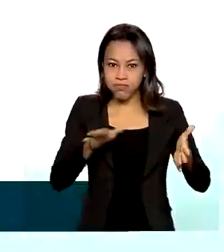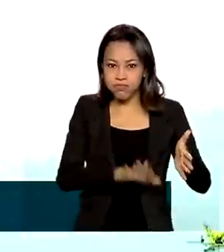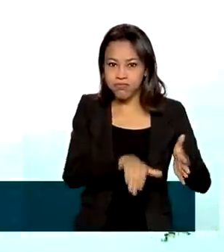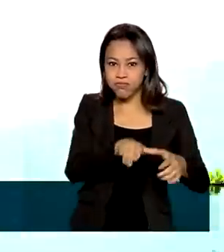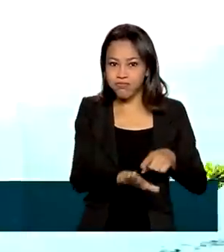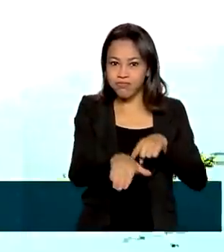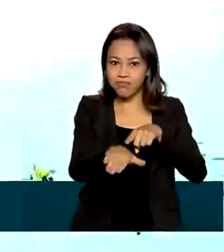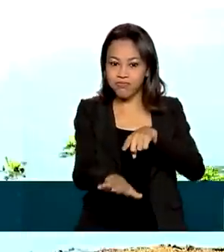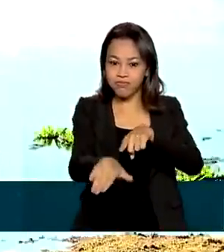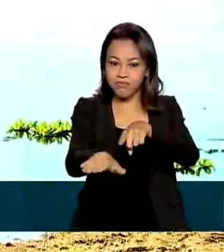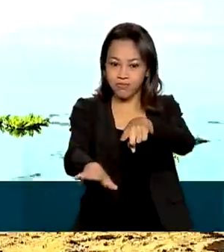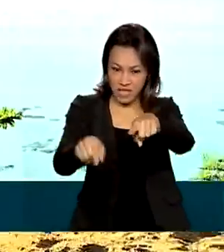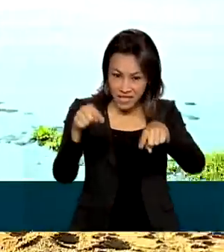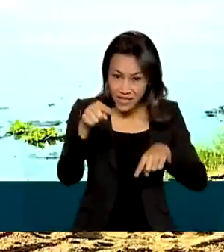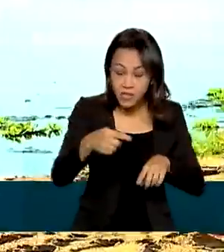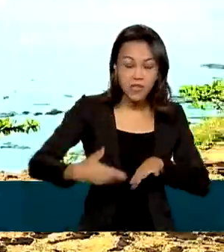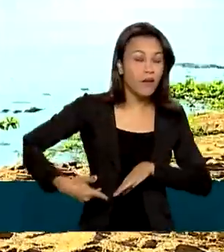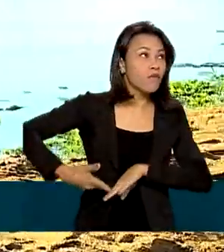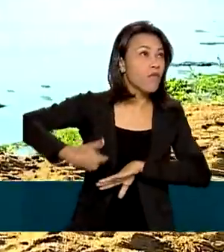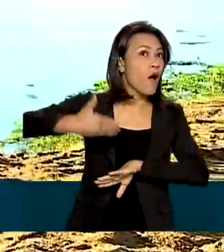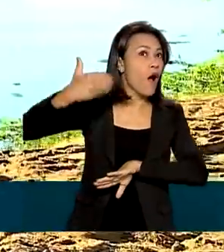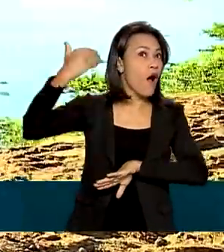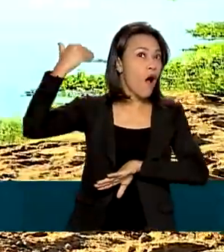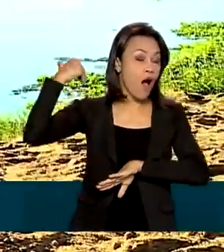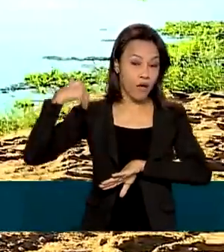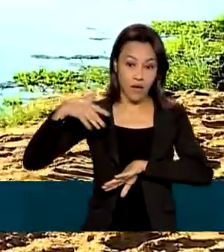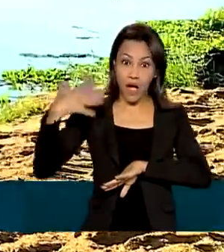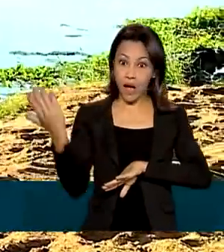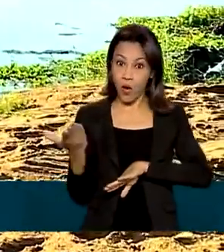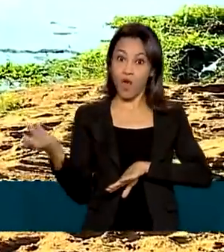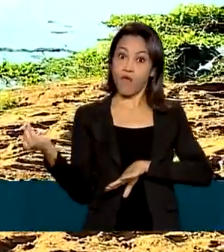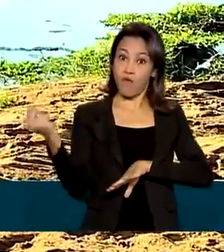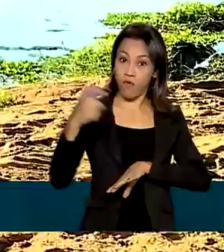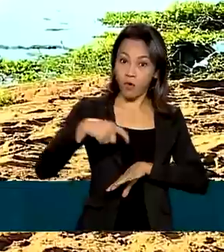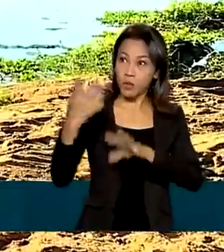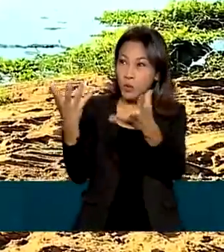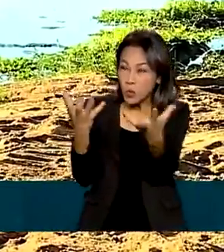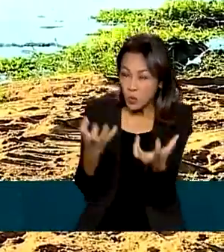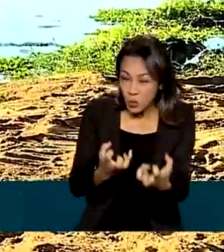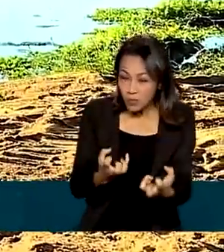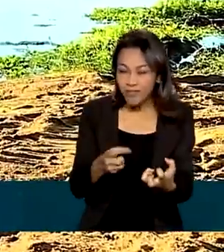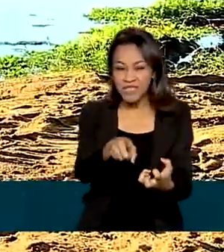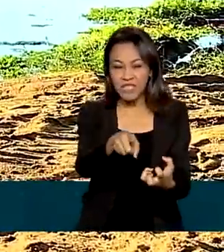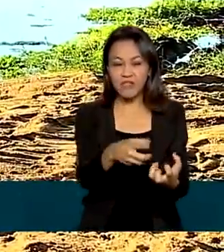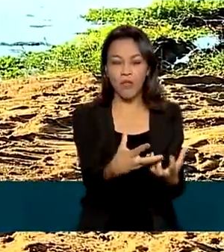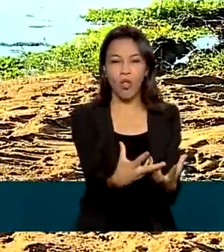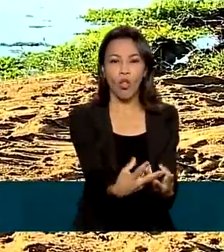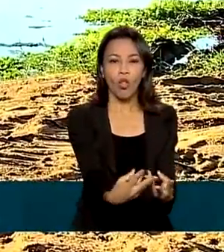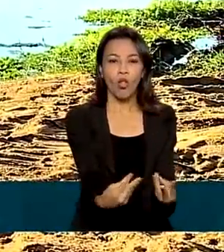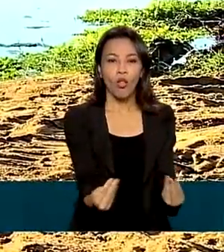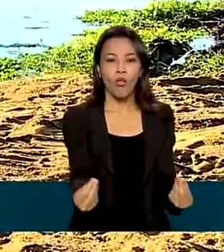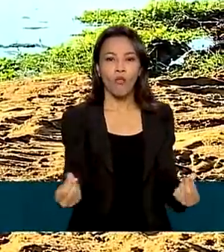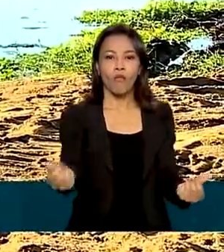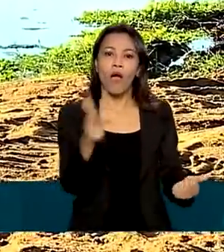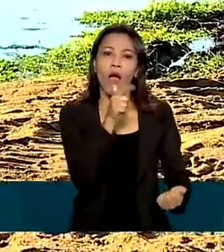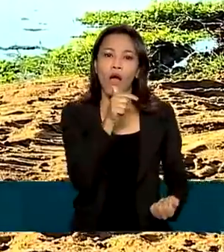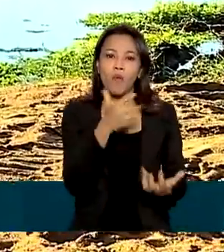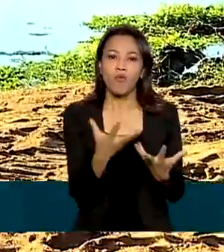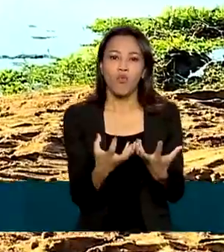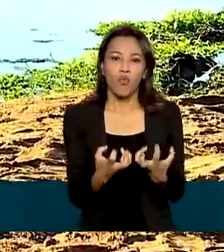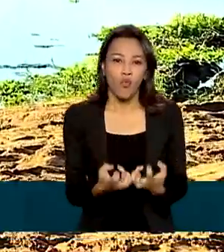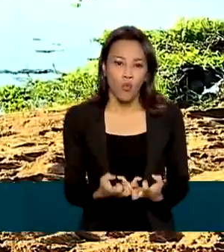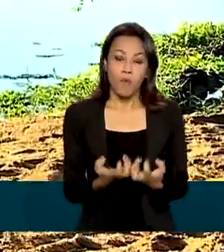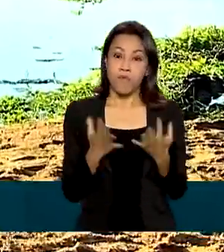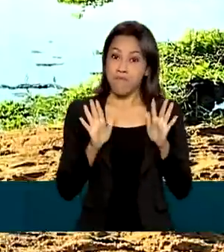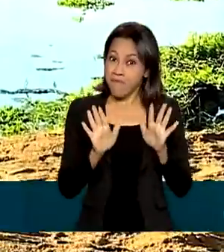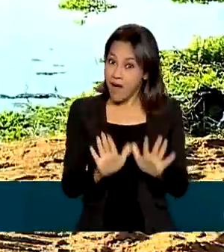esse cenário sempre foi passageiro. É só voltar o período de estiagem que tudo fica seco novamente. Mas